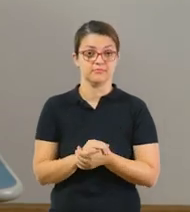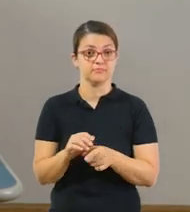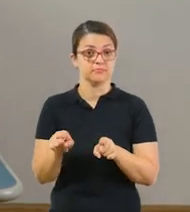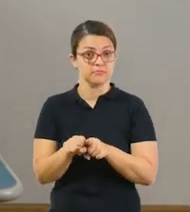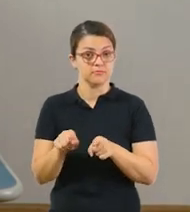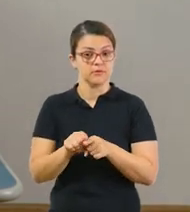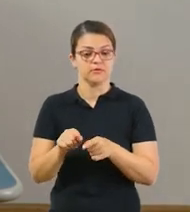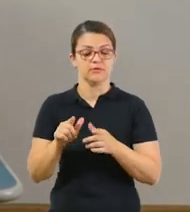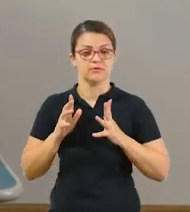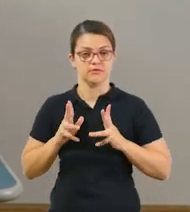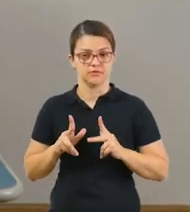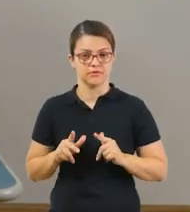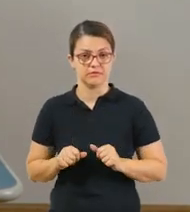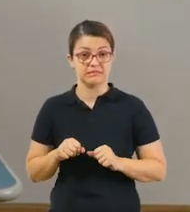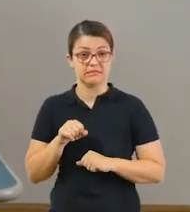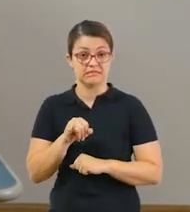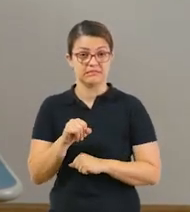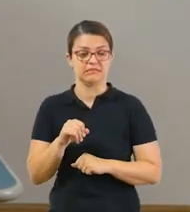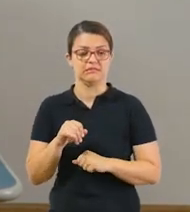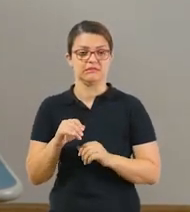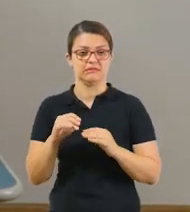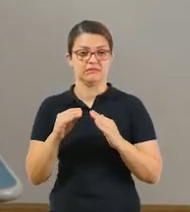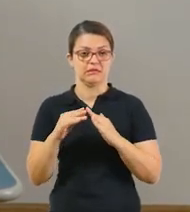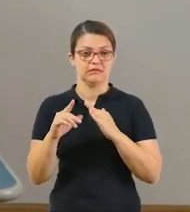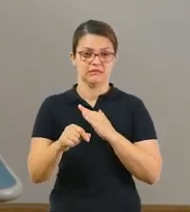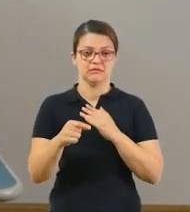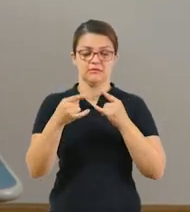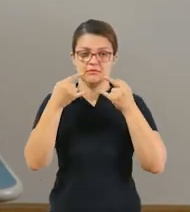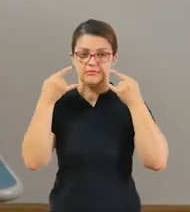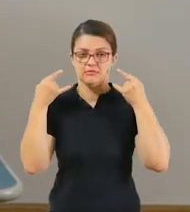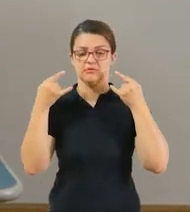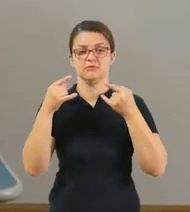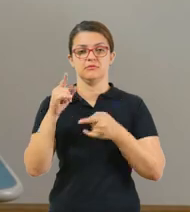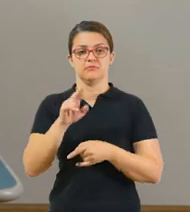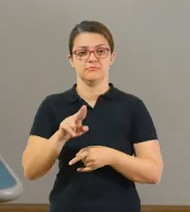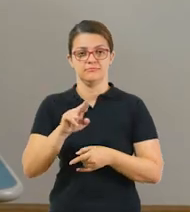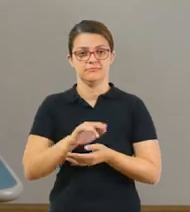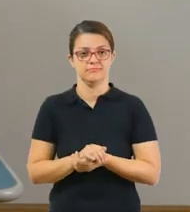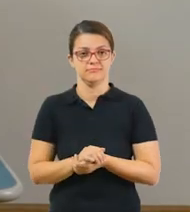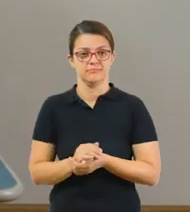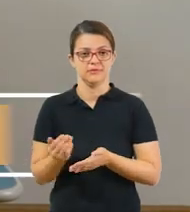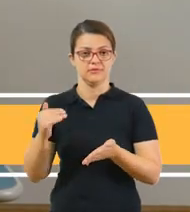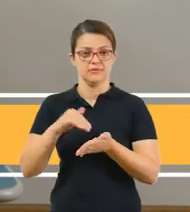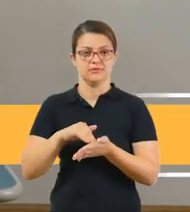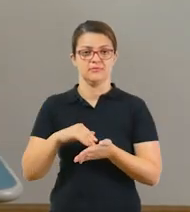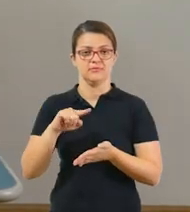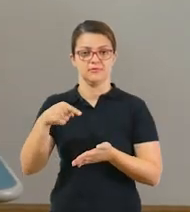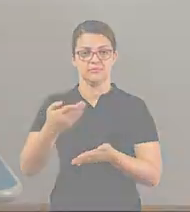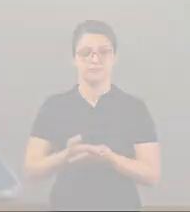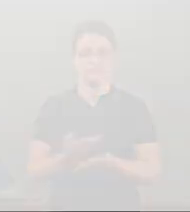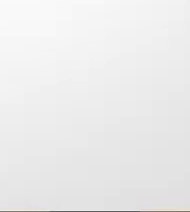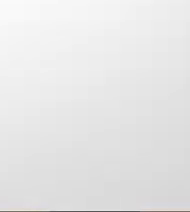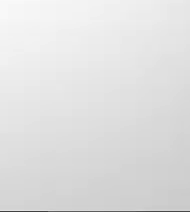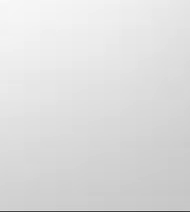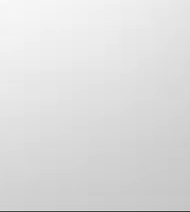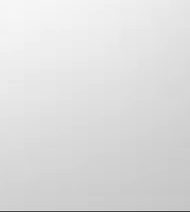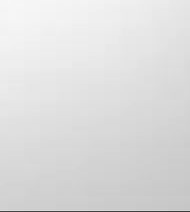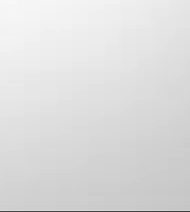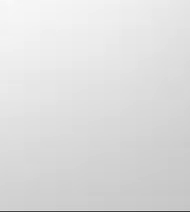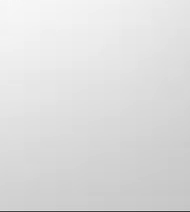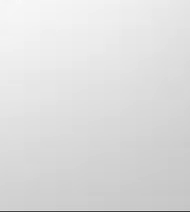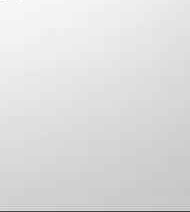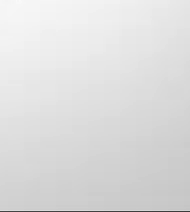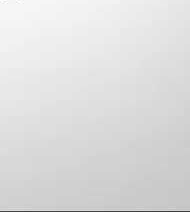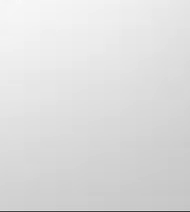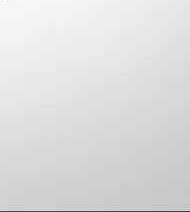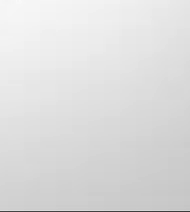Também não esqueçam de manter a higiene. Se for sair de casa, use máscara. E é isso aí. Até a próxima. Tchau.